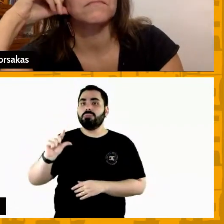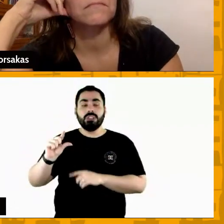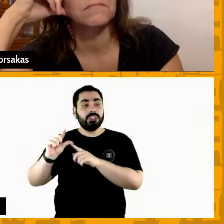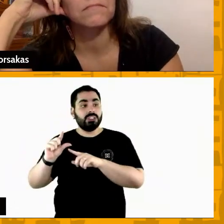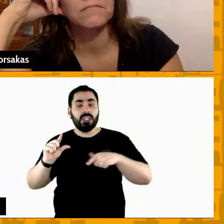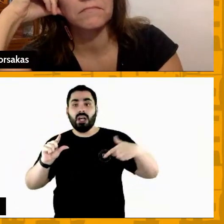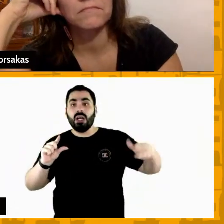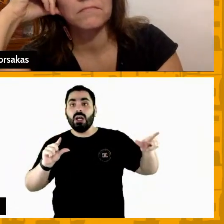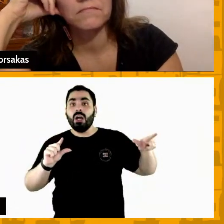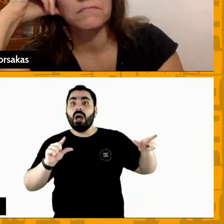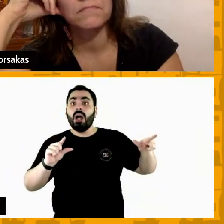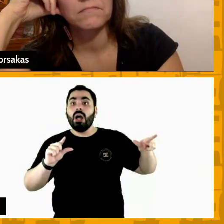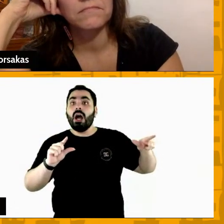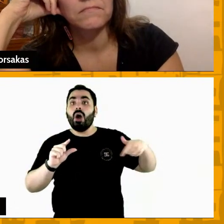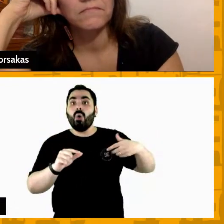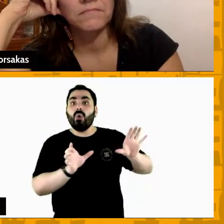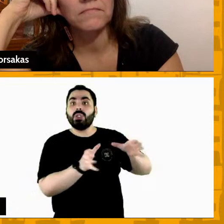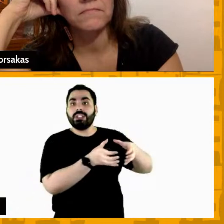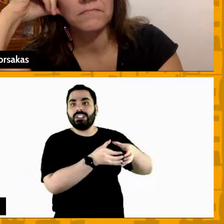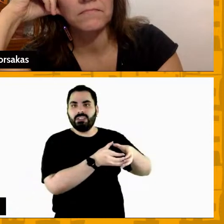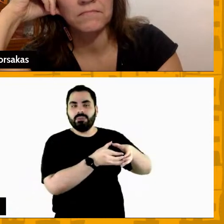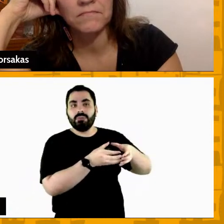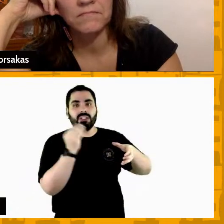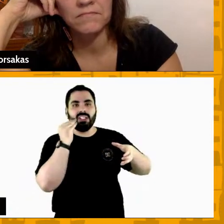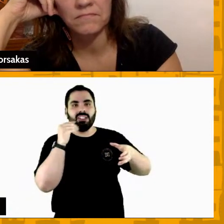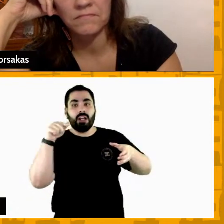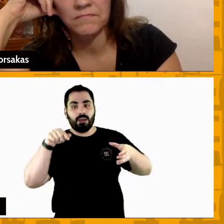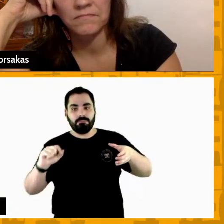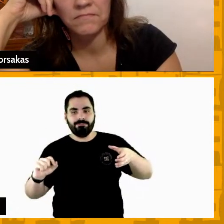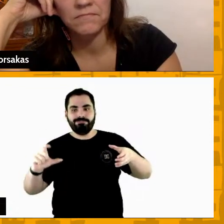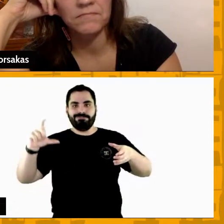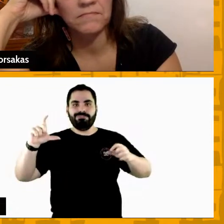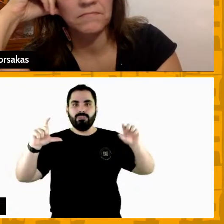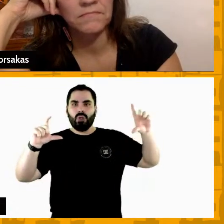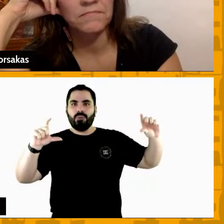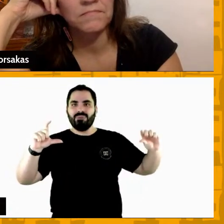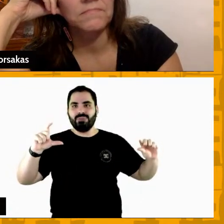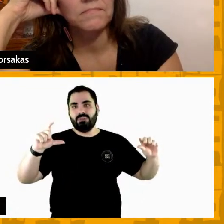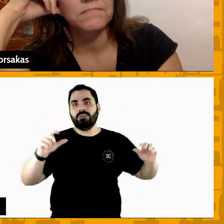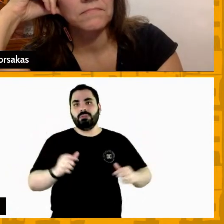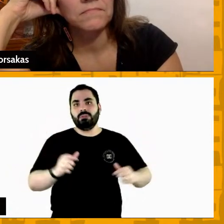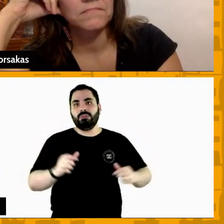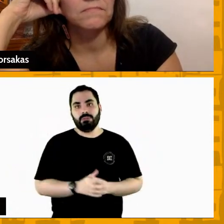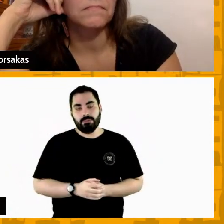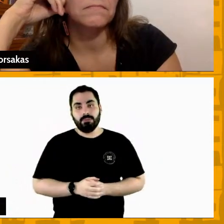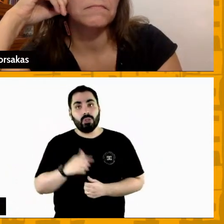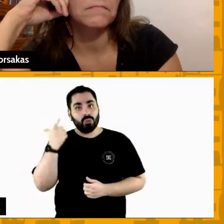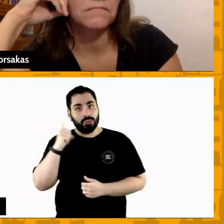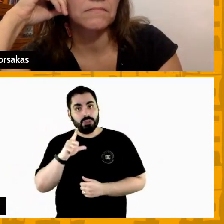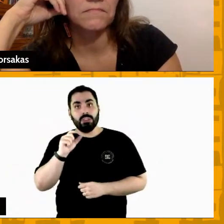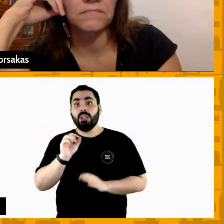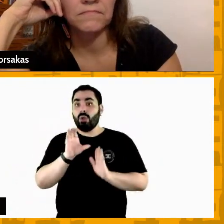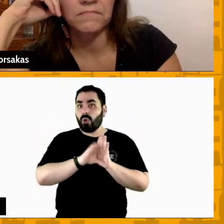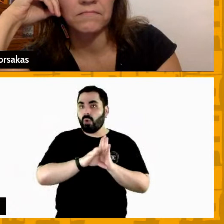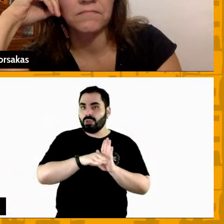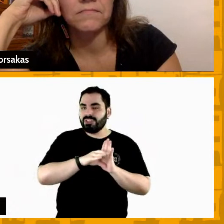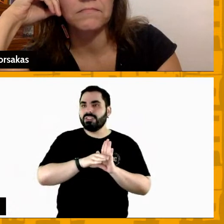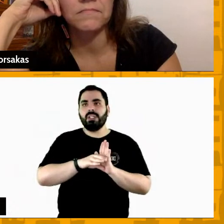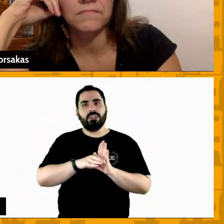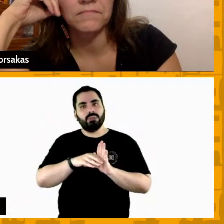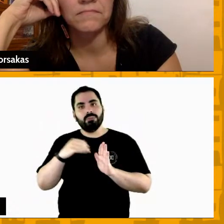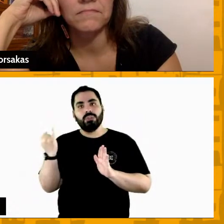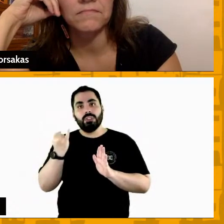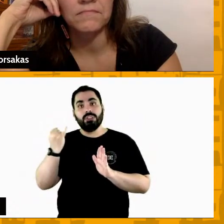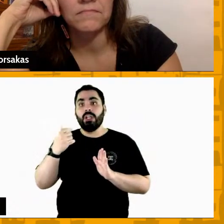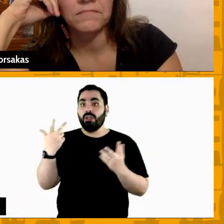alguma forma e isso é fundamental que você tenha um conceito total como a psicologia esportiva que